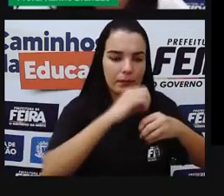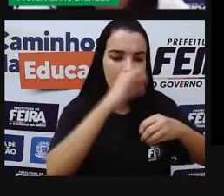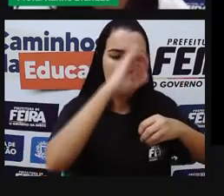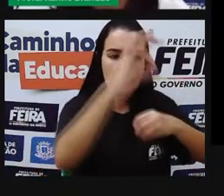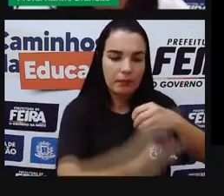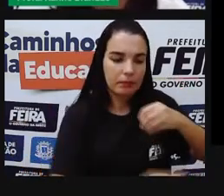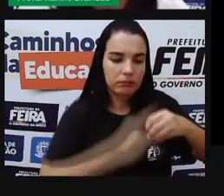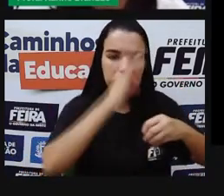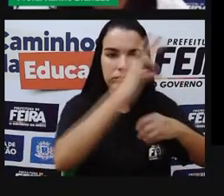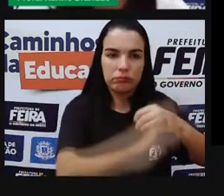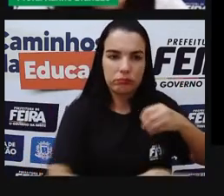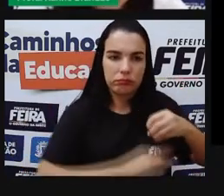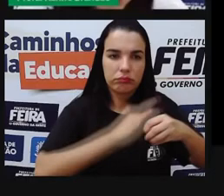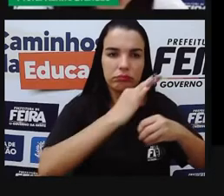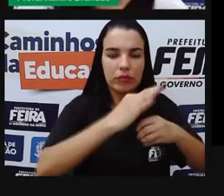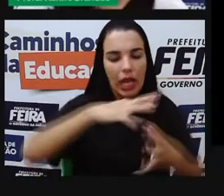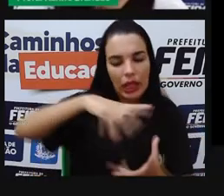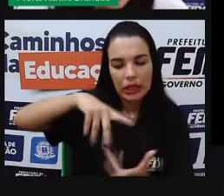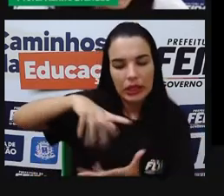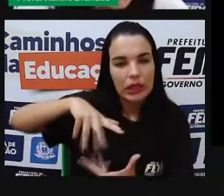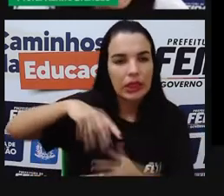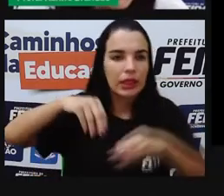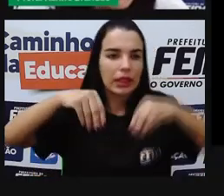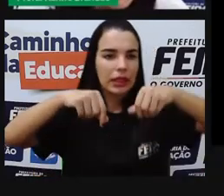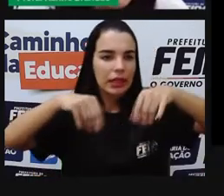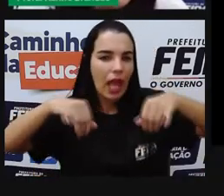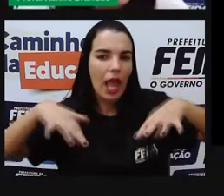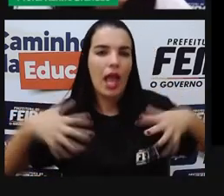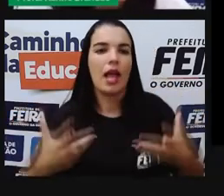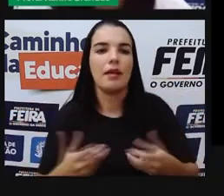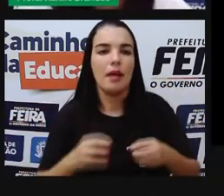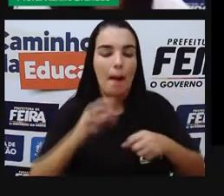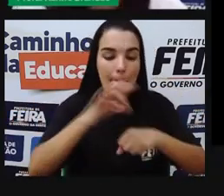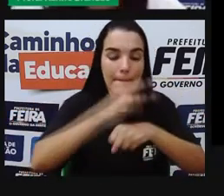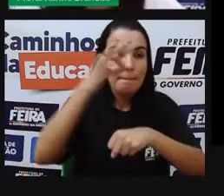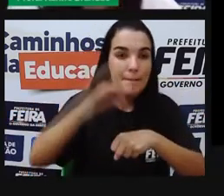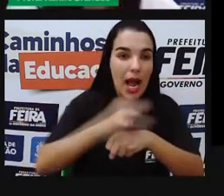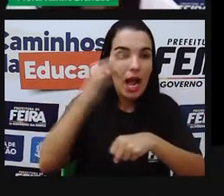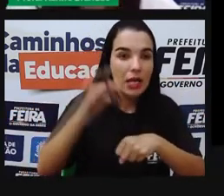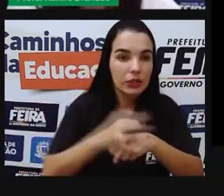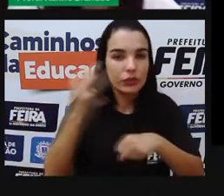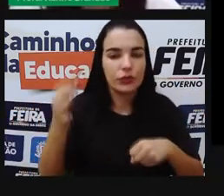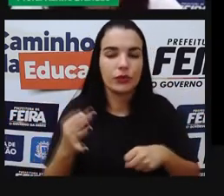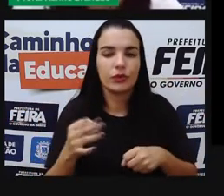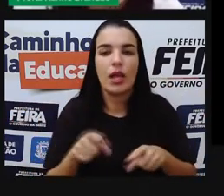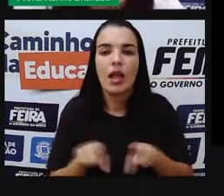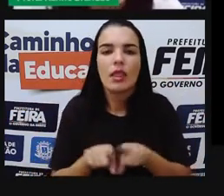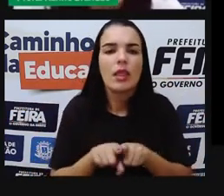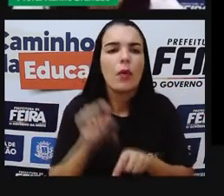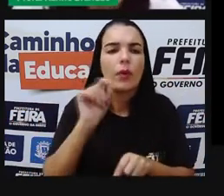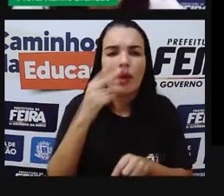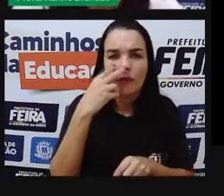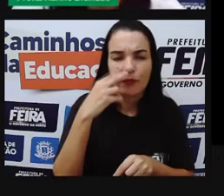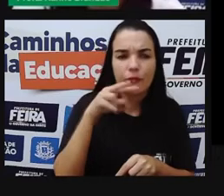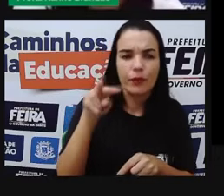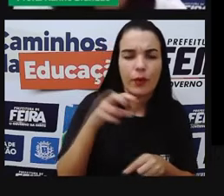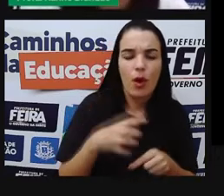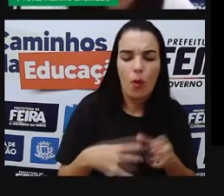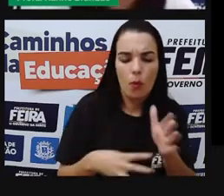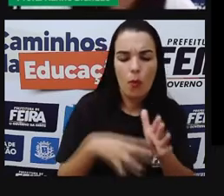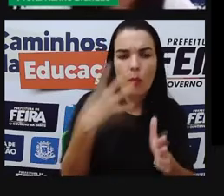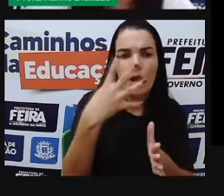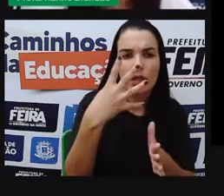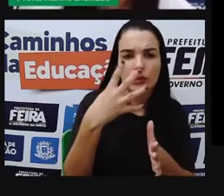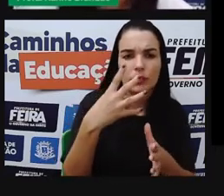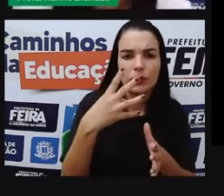Saturno, Urano e Netuno. Tranquilo até aqui? Esses quatro primeiros planetas, eles